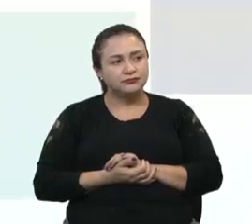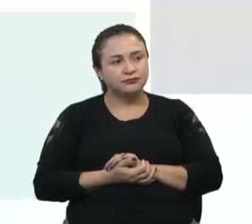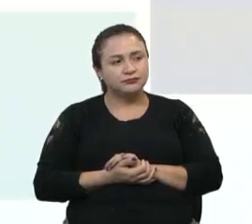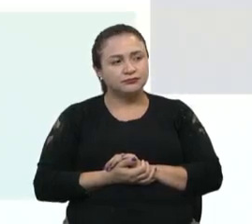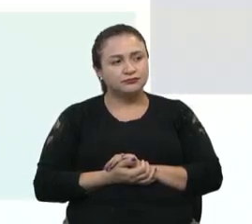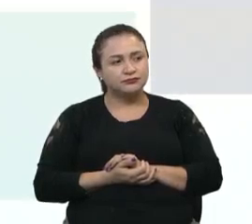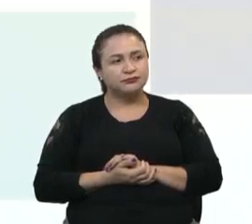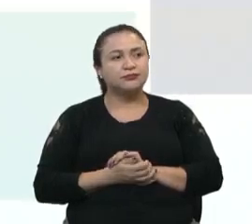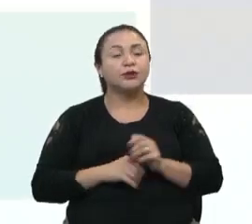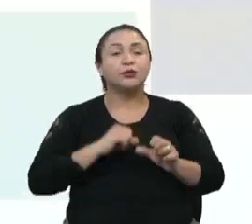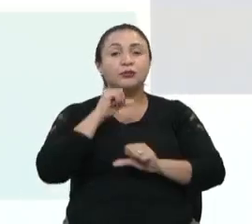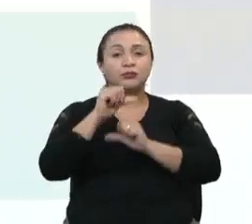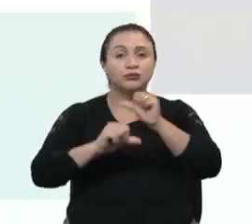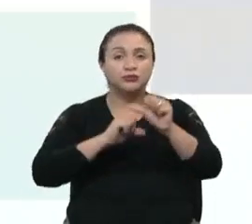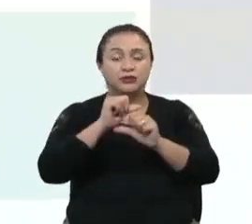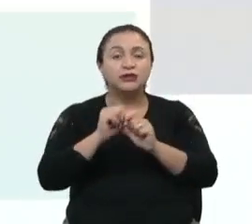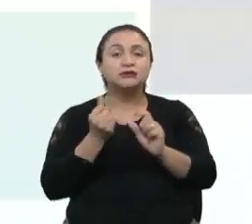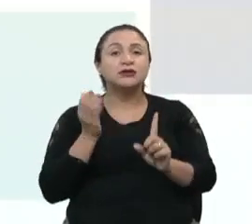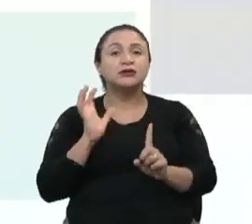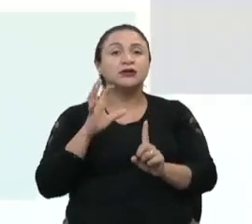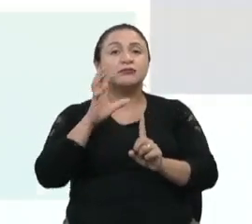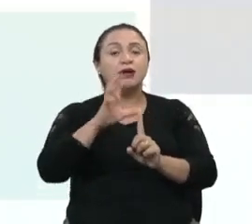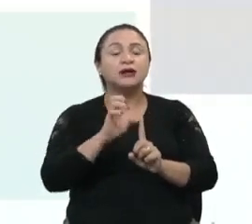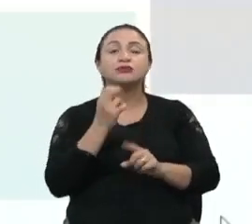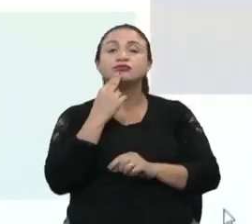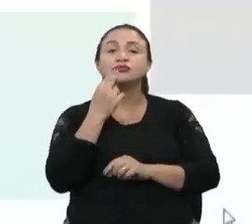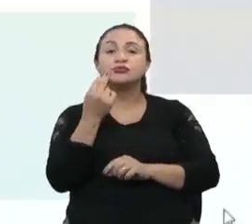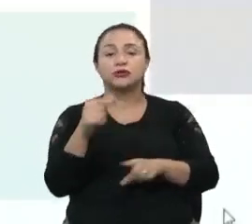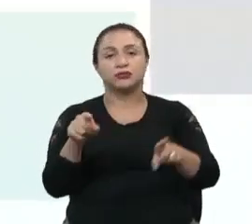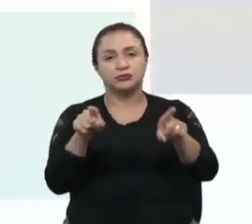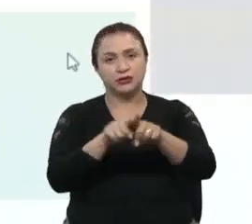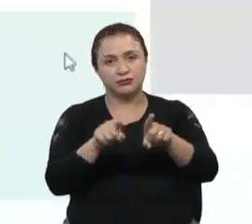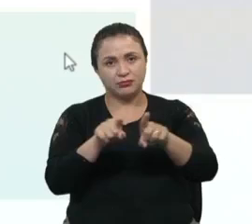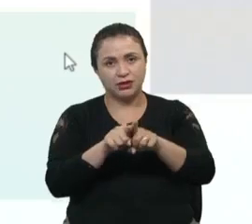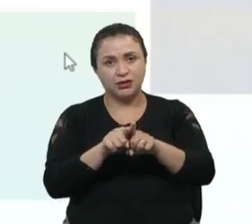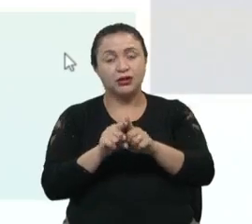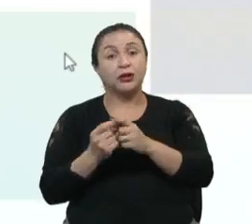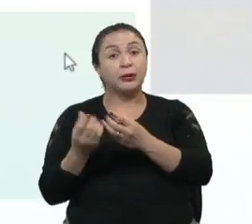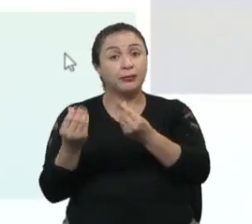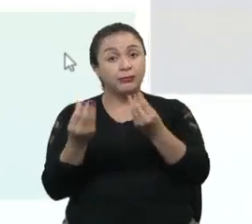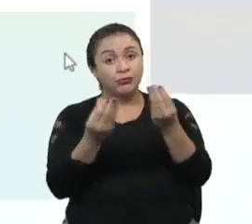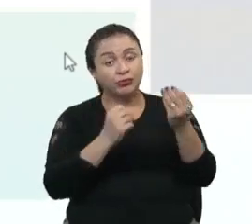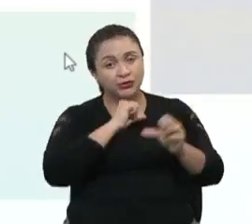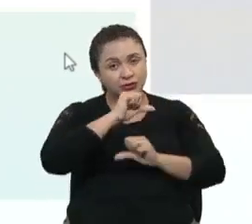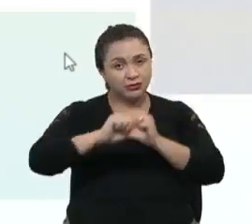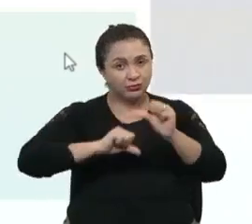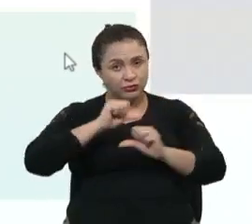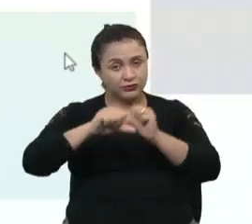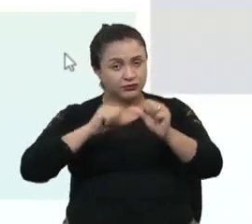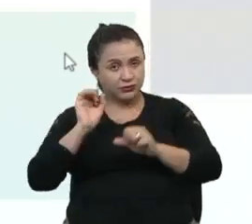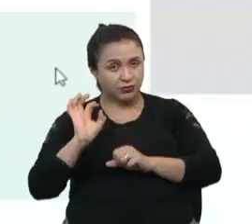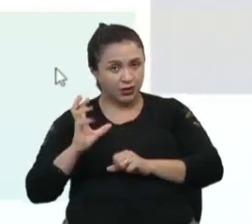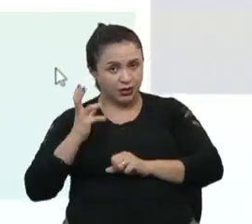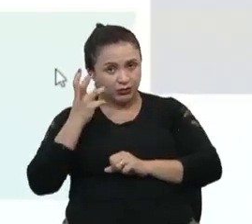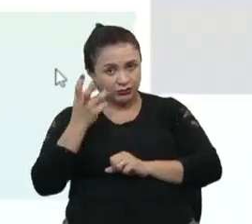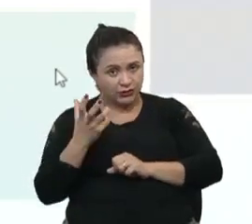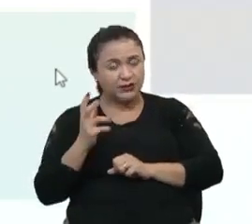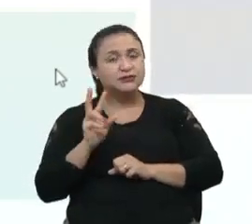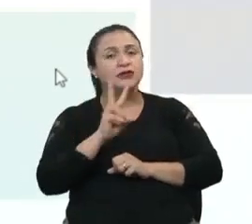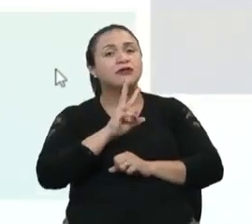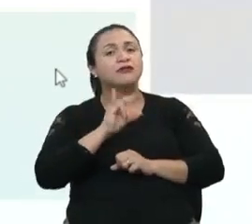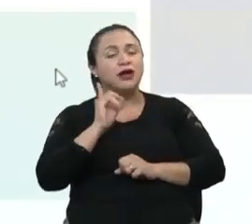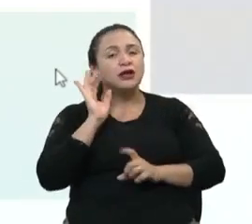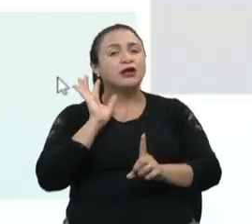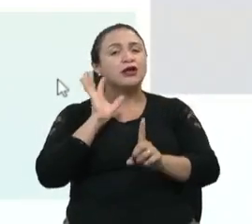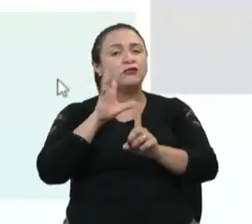Alterações com impacto nutricional. Muitas modificações que ocorrem, elas vão afetar